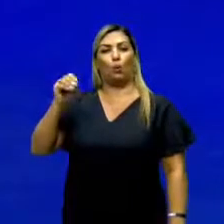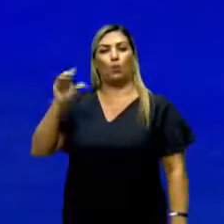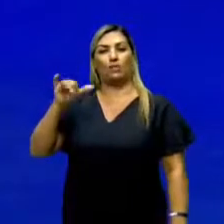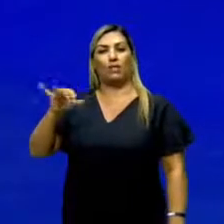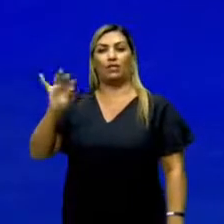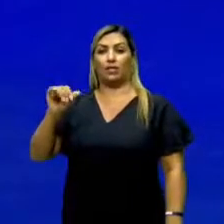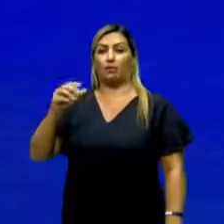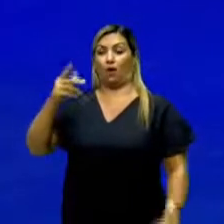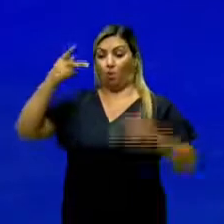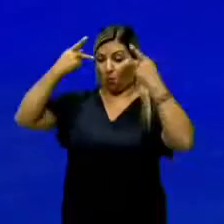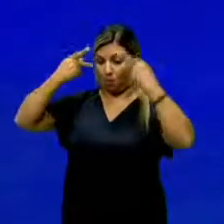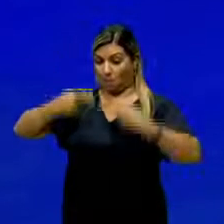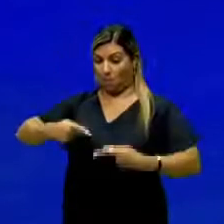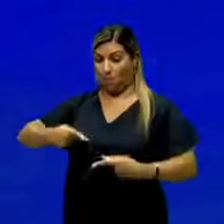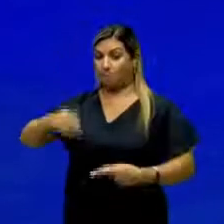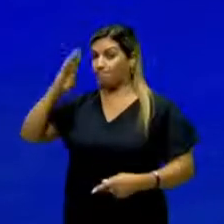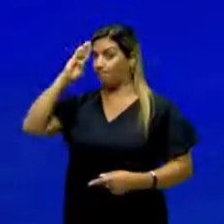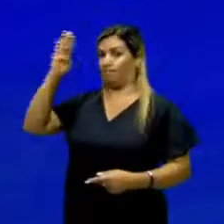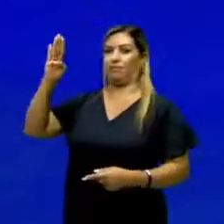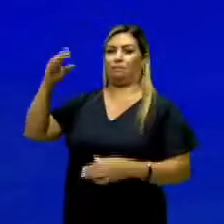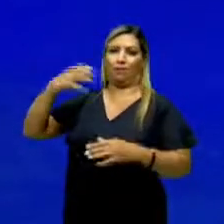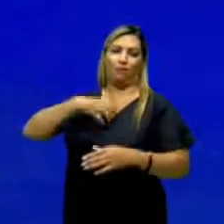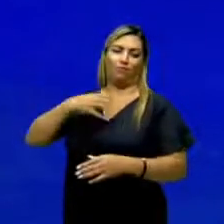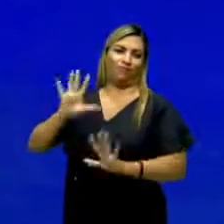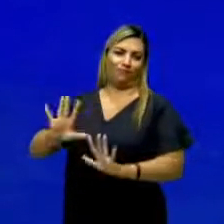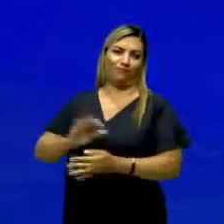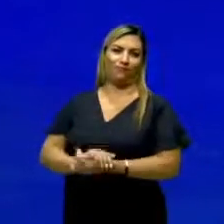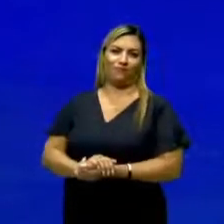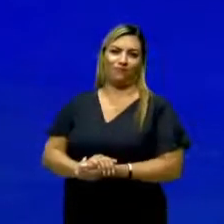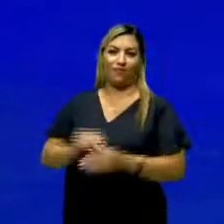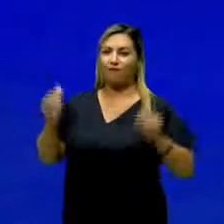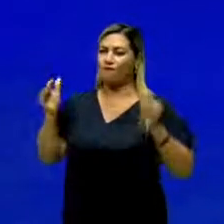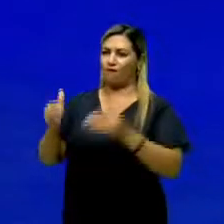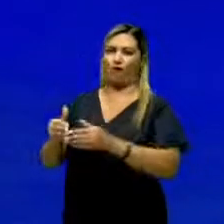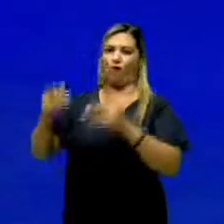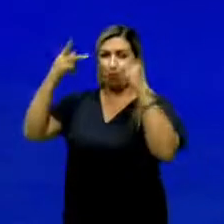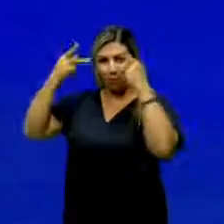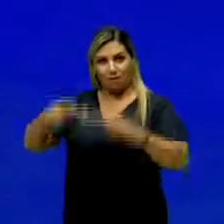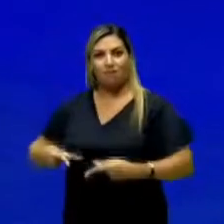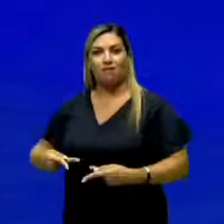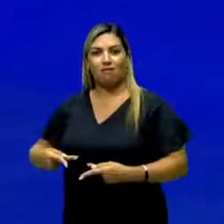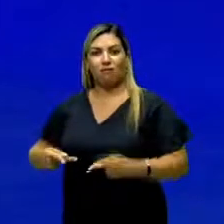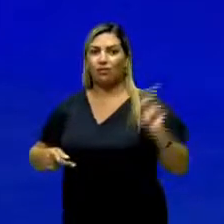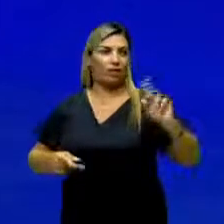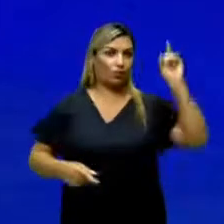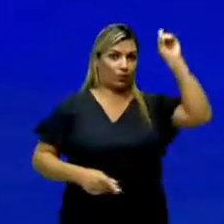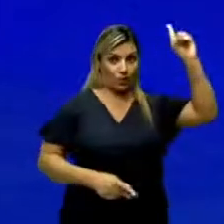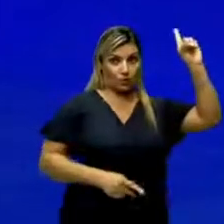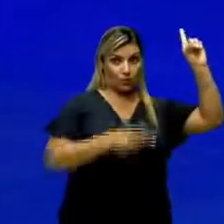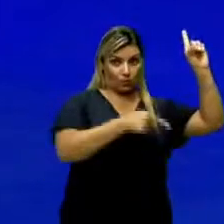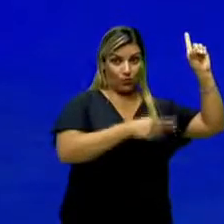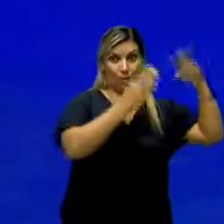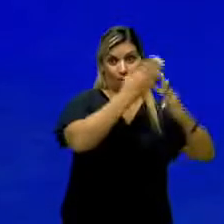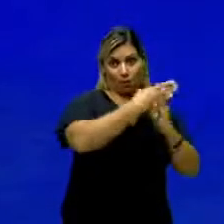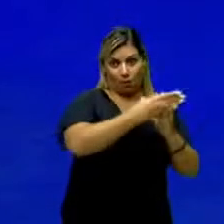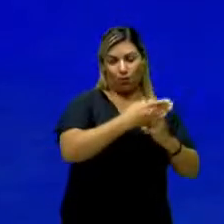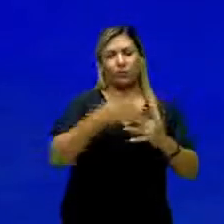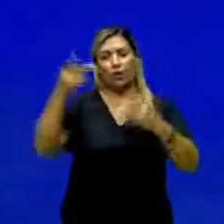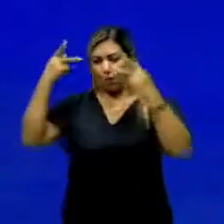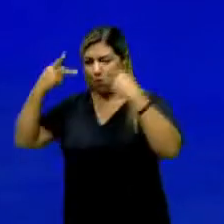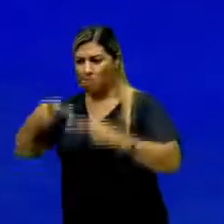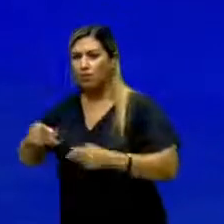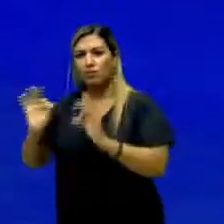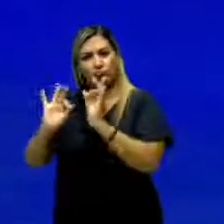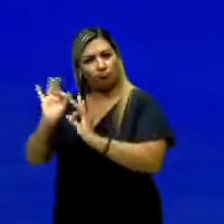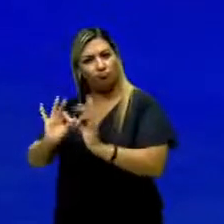mais Deus o centro do universo. Sim, agora o homem é o centro do universo, porque é o homem que produz tudo o que a gente vê.